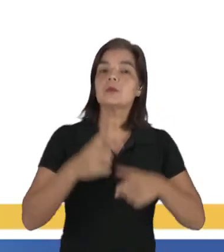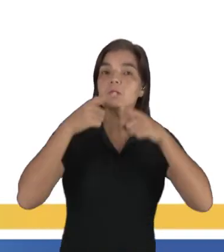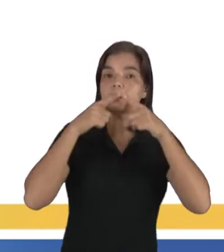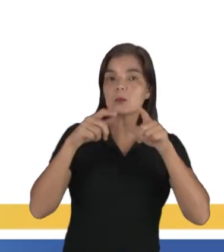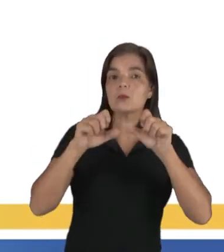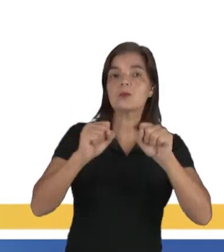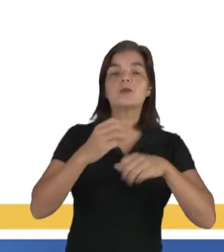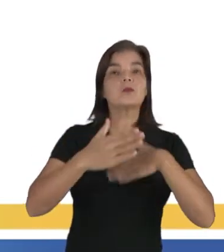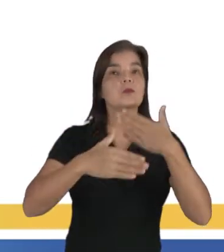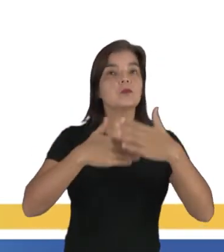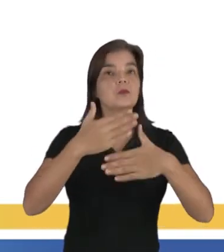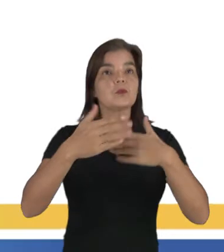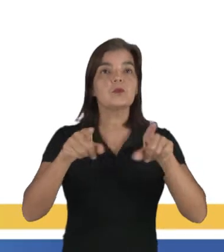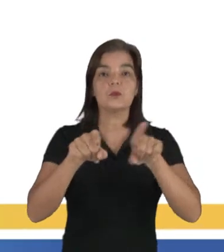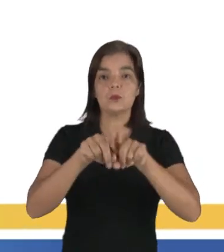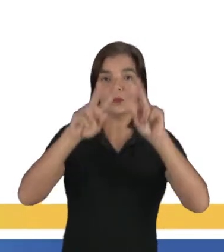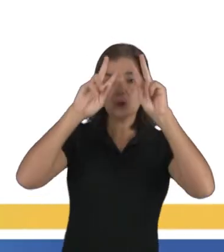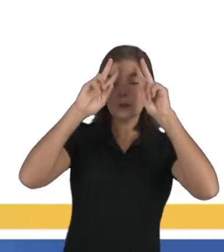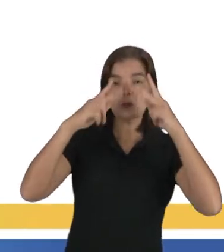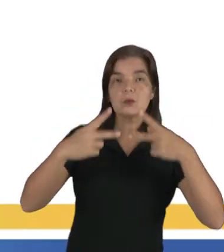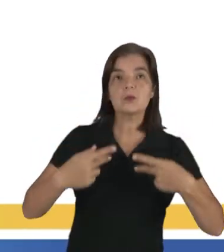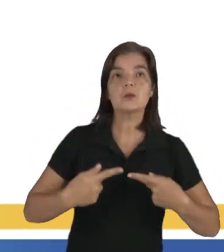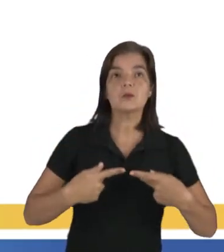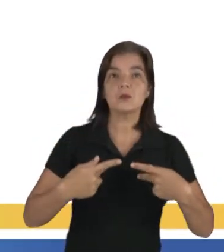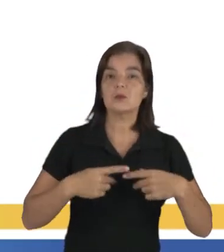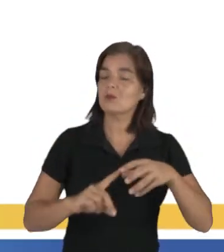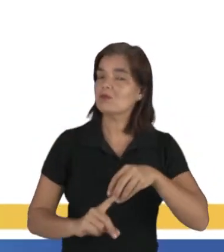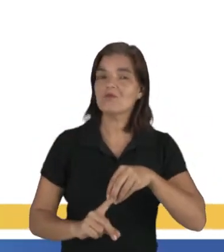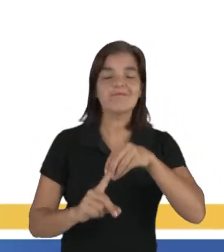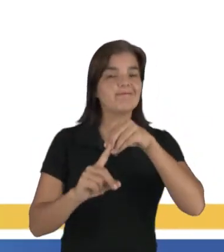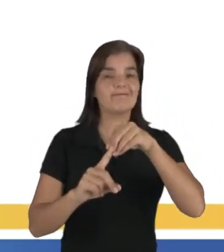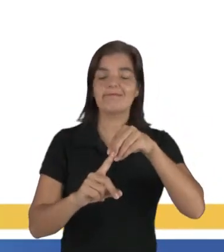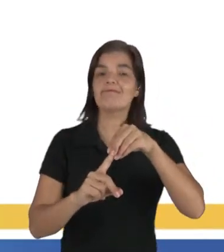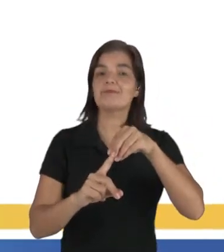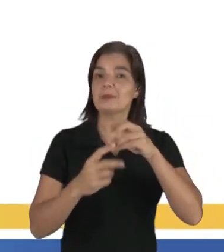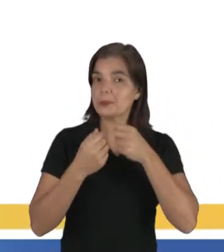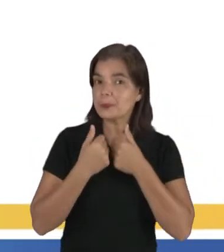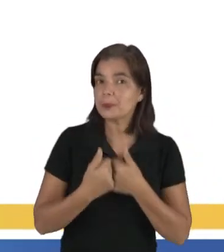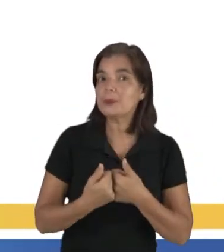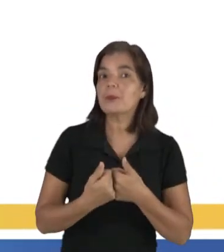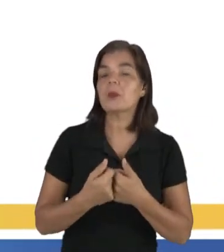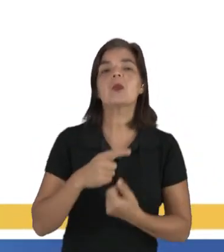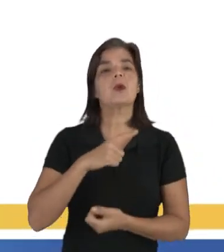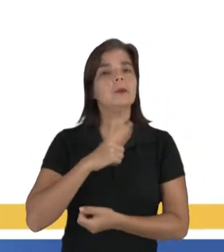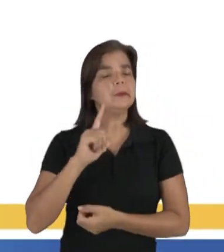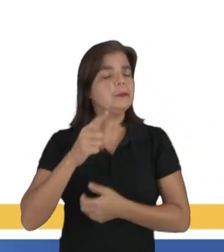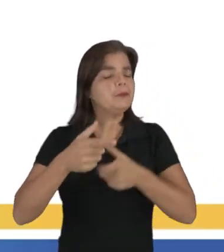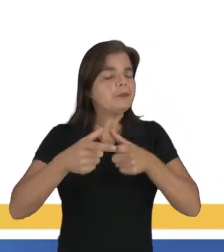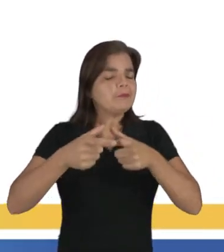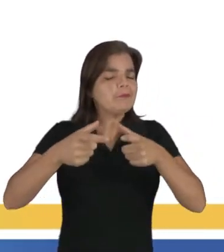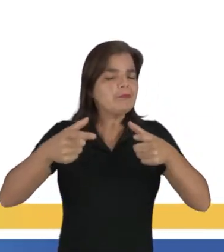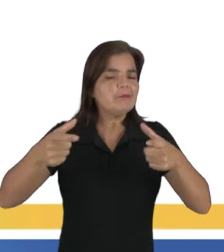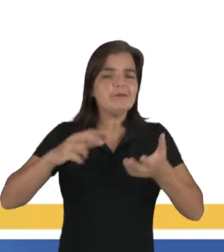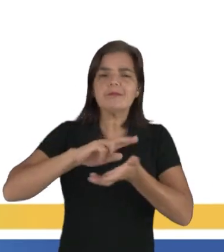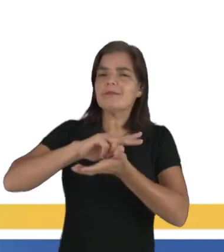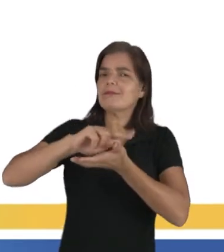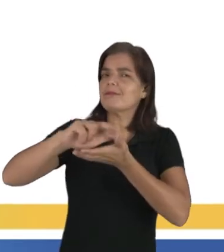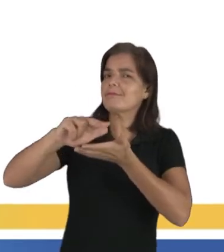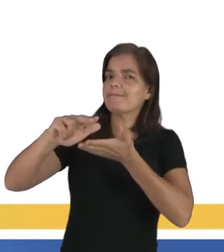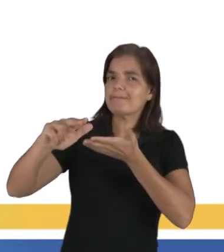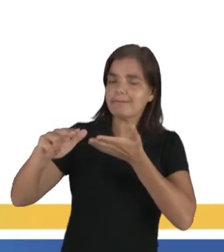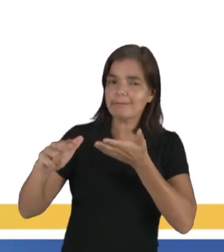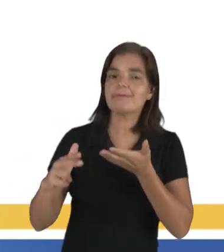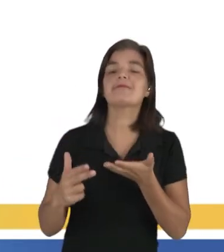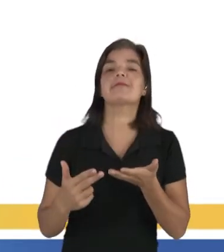linguagem desenvolvida pelo ser humano, ela não é única, tá bom? Existe um enorme cabedal, um